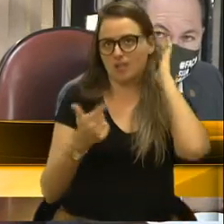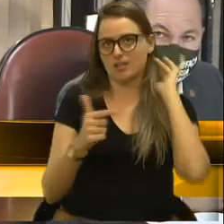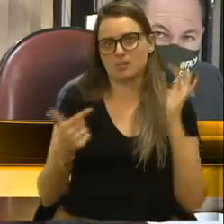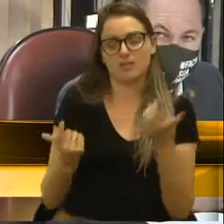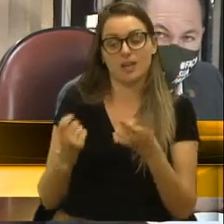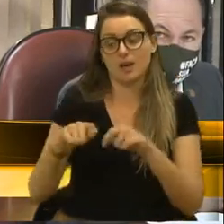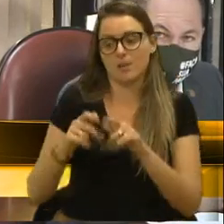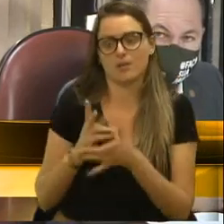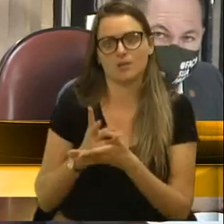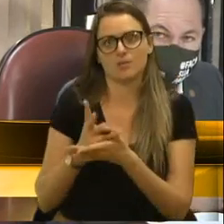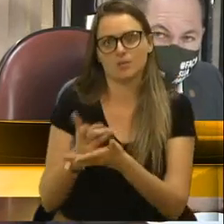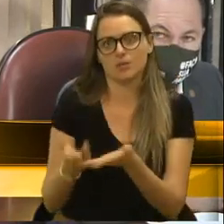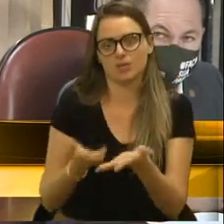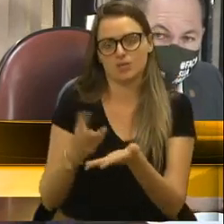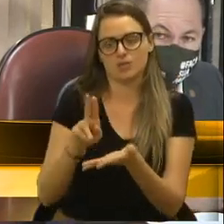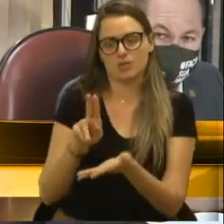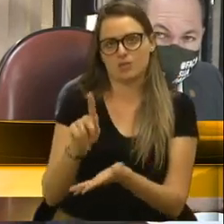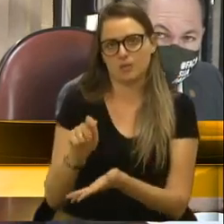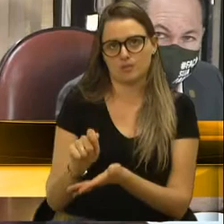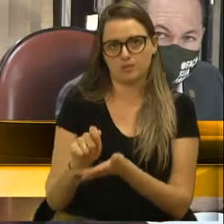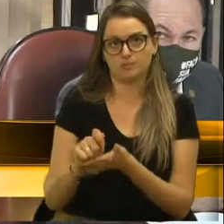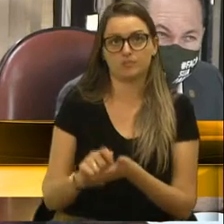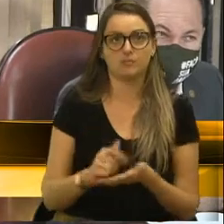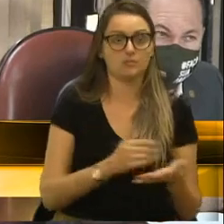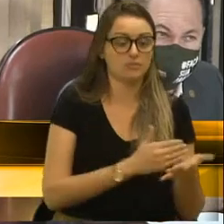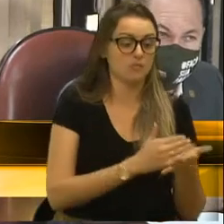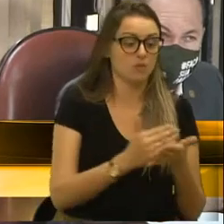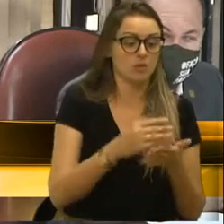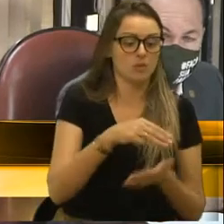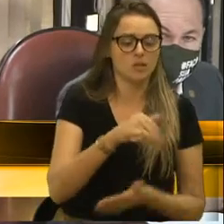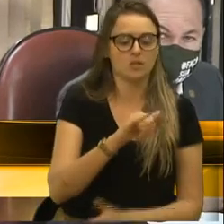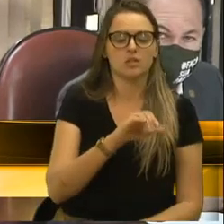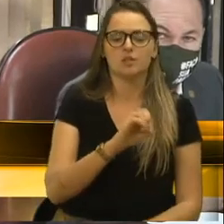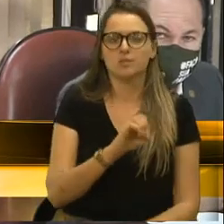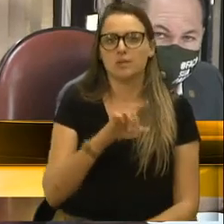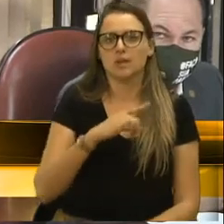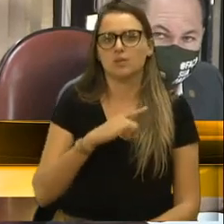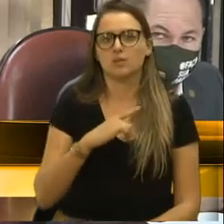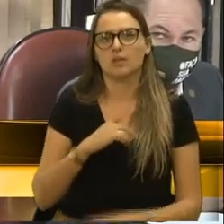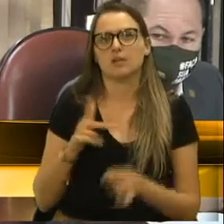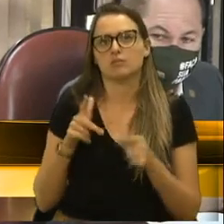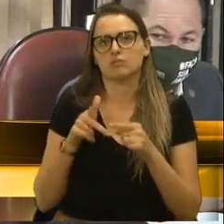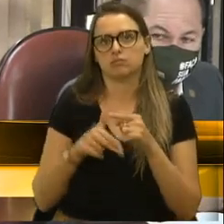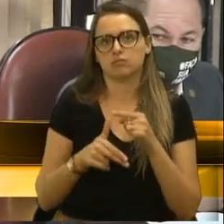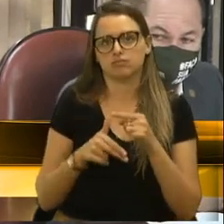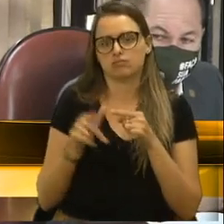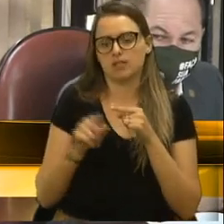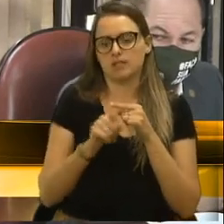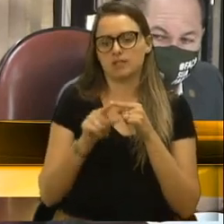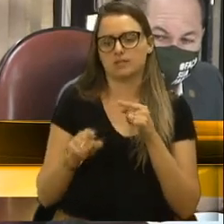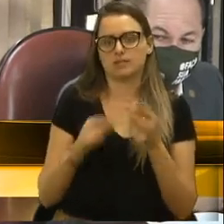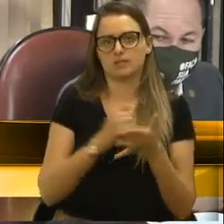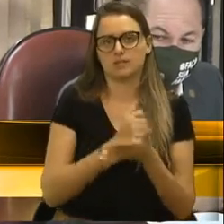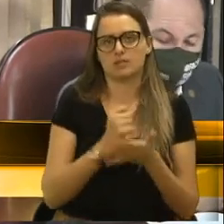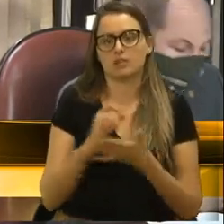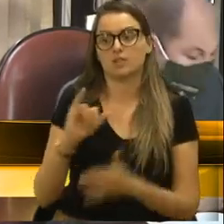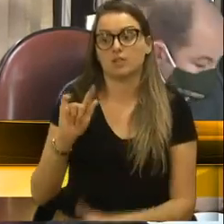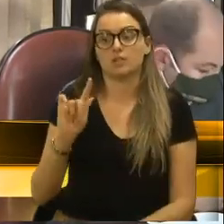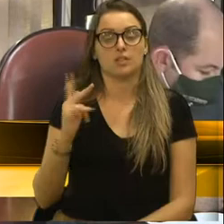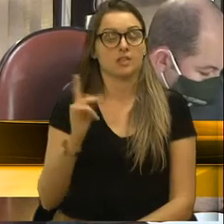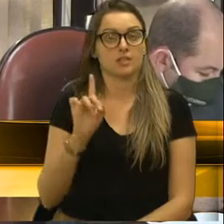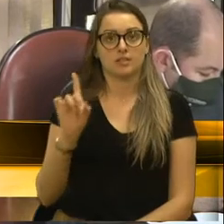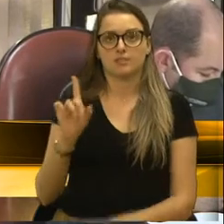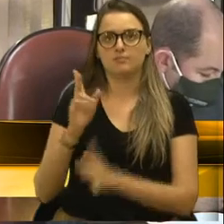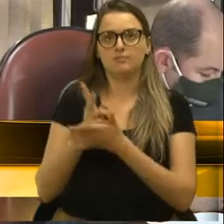permanecer. E acontece que, início de maio, então, teve essa ruptura, esse anúncio de que o IGH não ficaria.